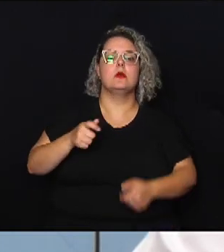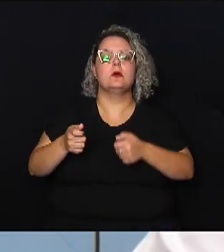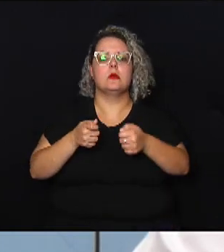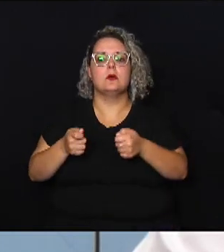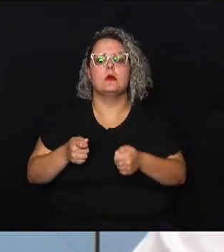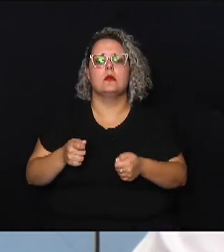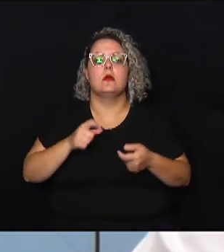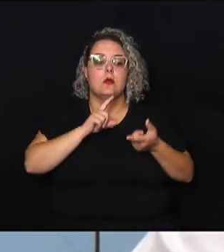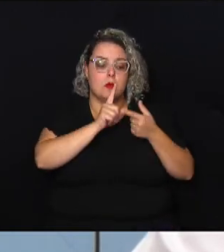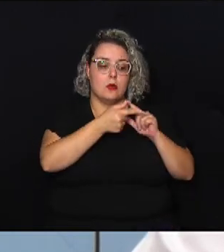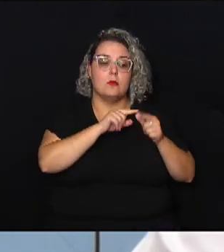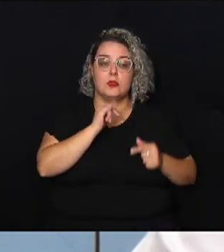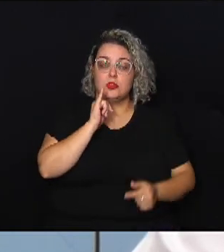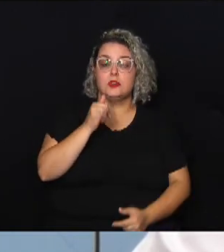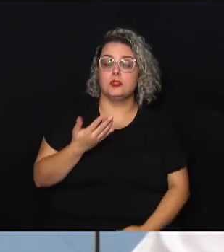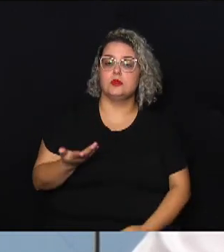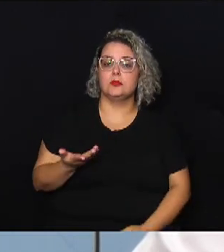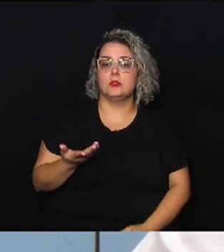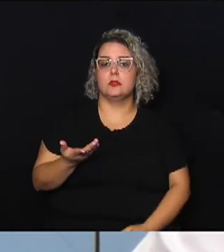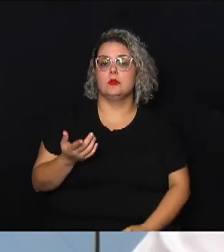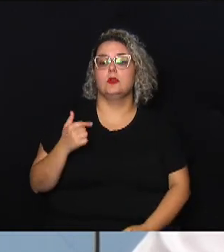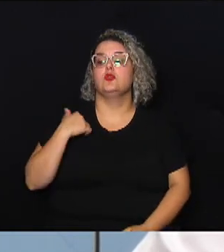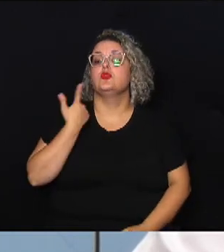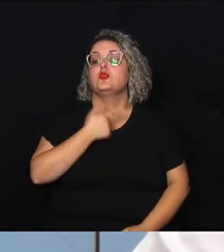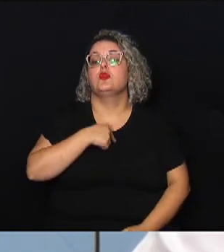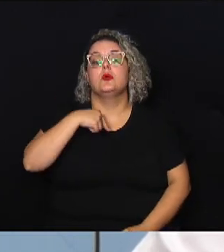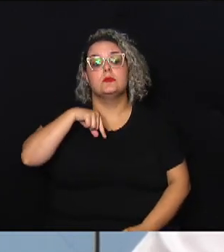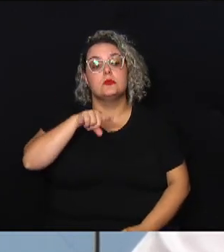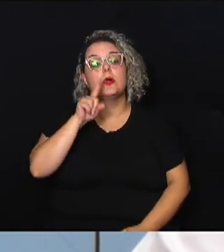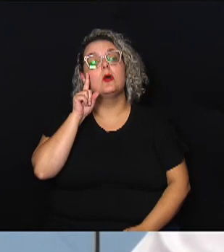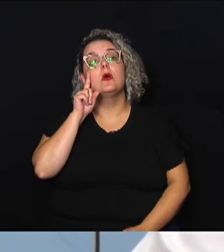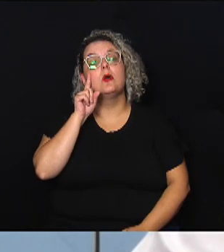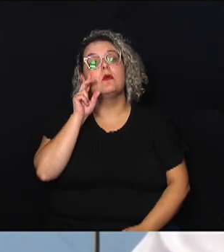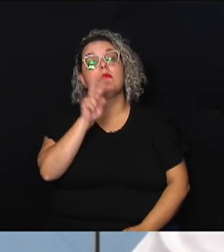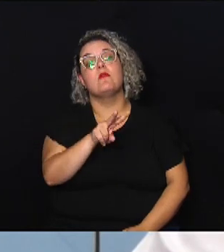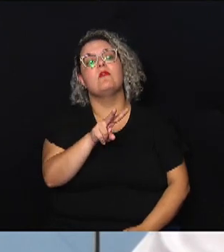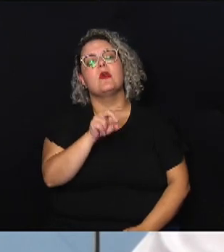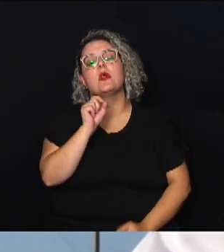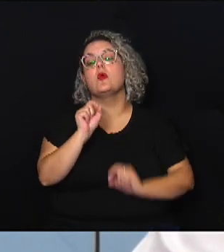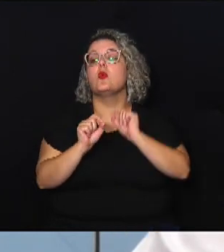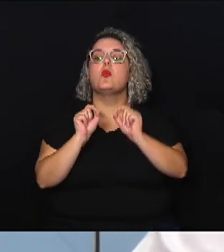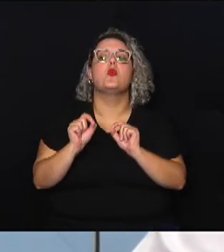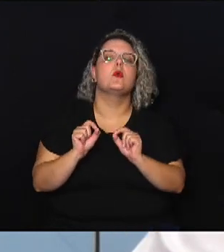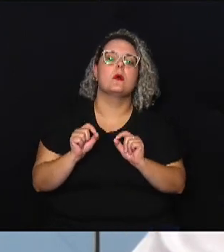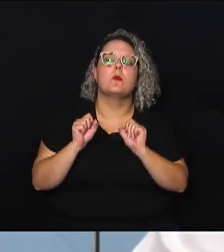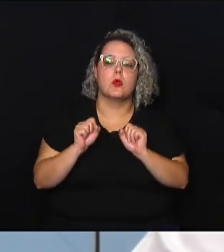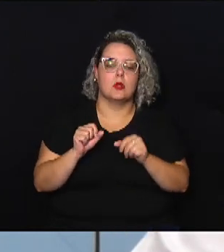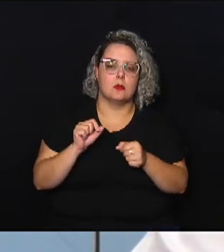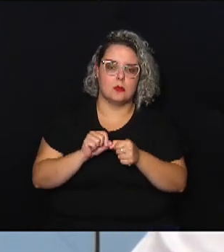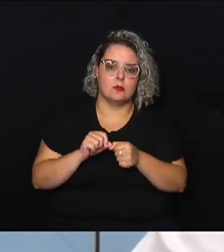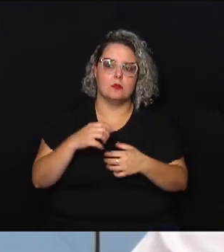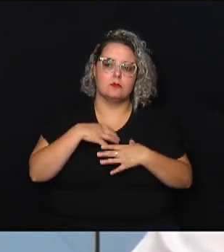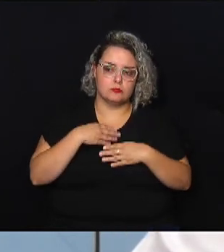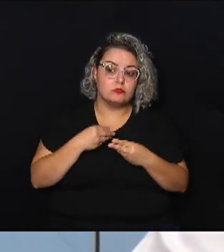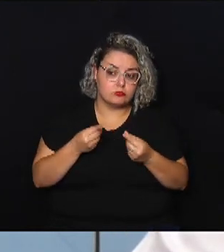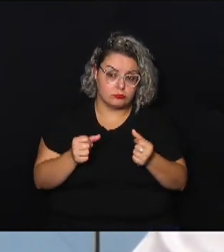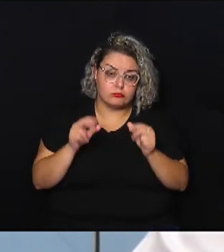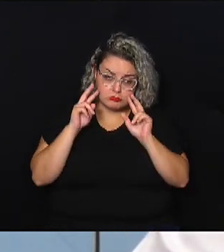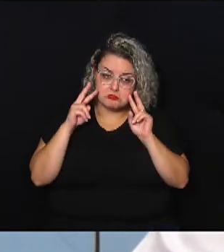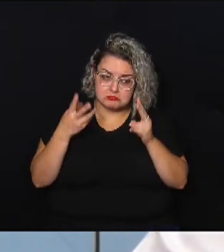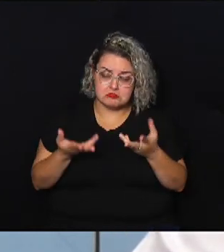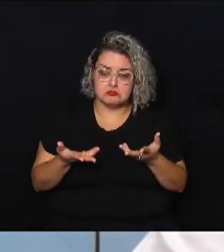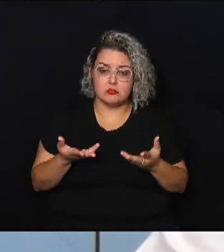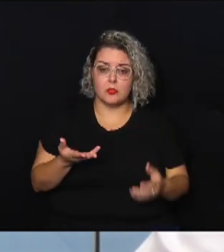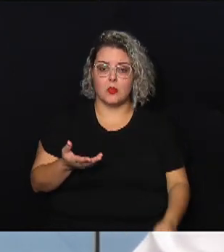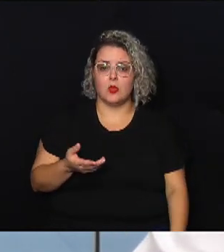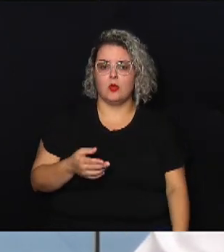major Jaime já disse e falou vamos lá ver o que nós podemos fazer eu acredito demais na sensibilidade desse ponto porque